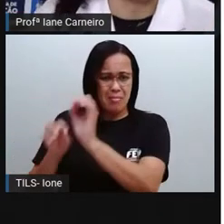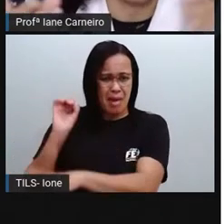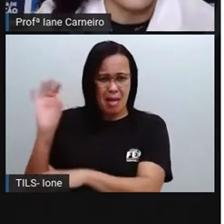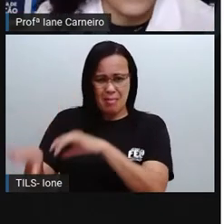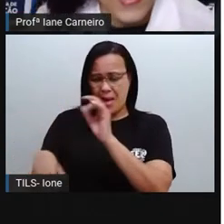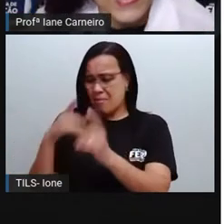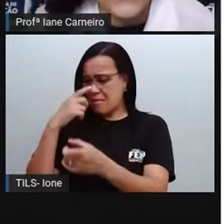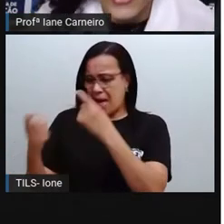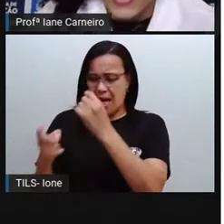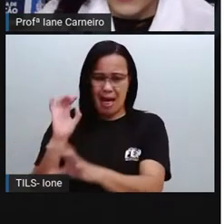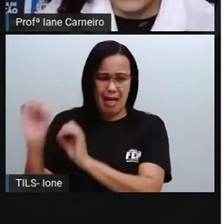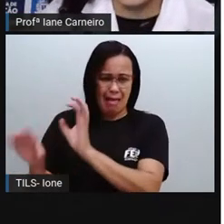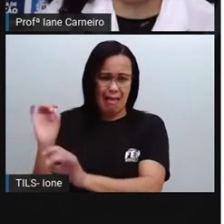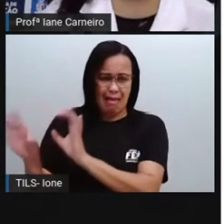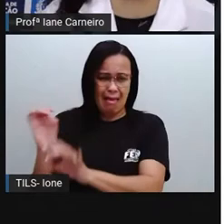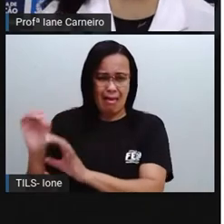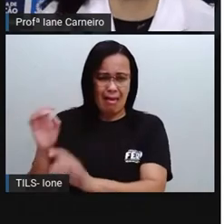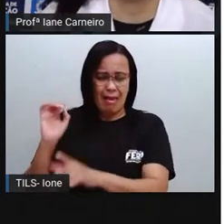no lugar errado.